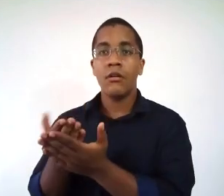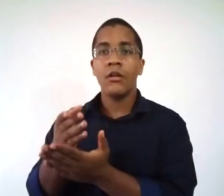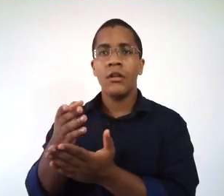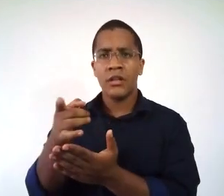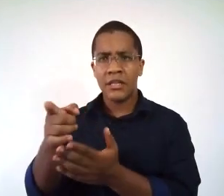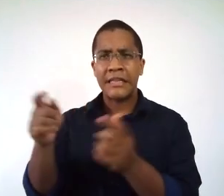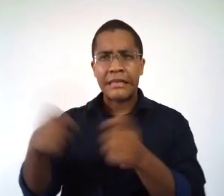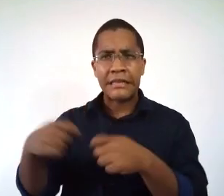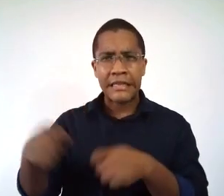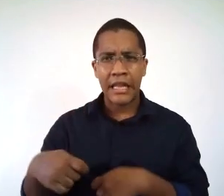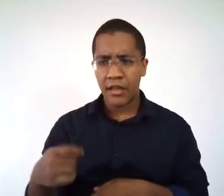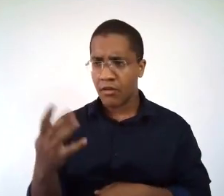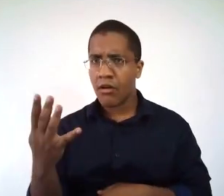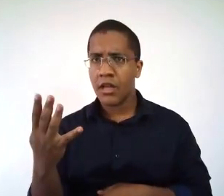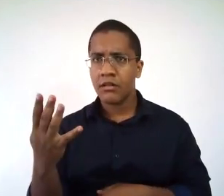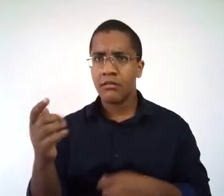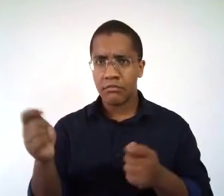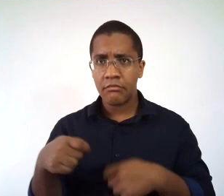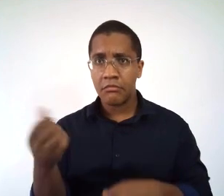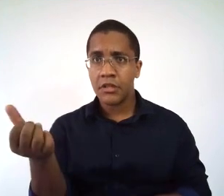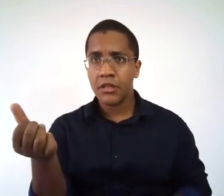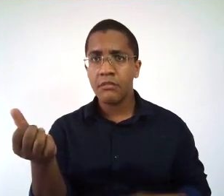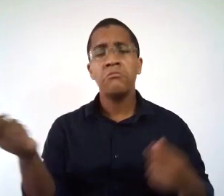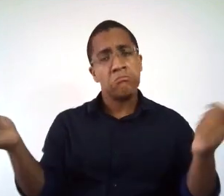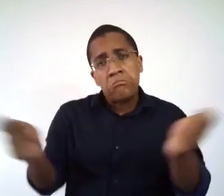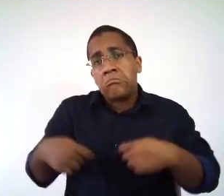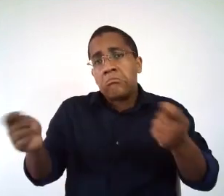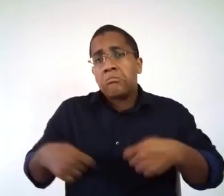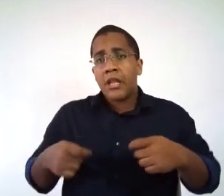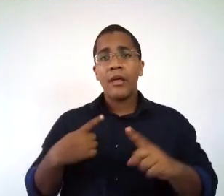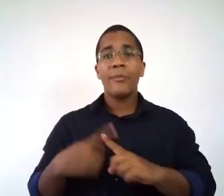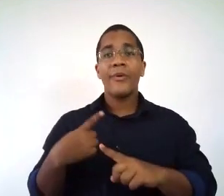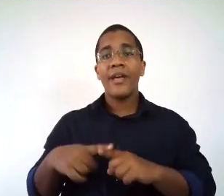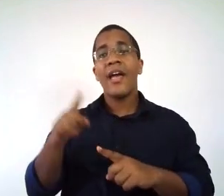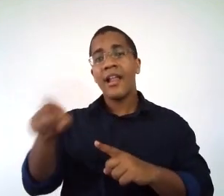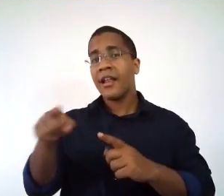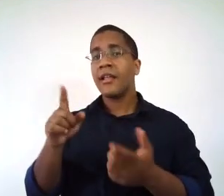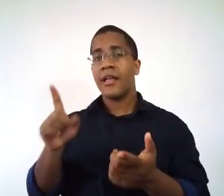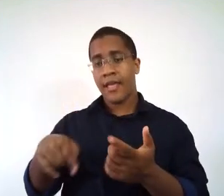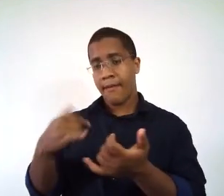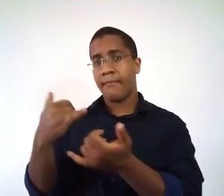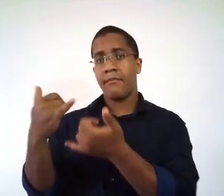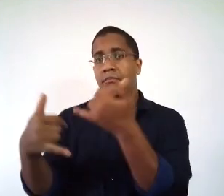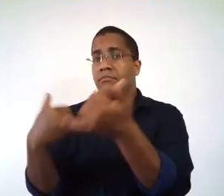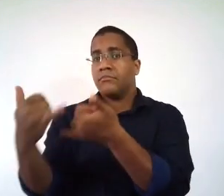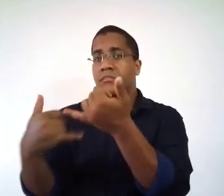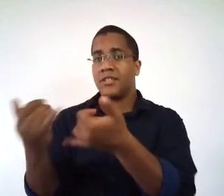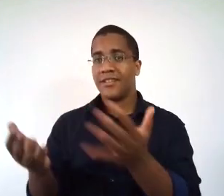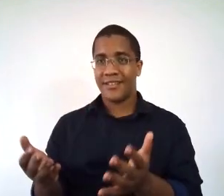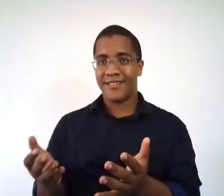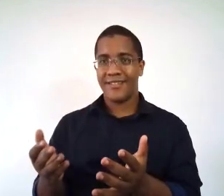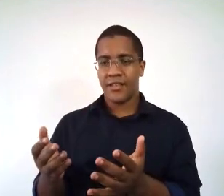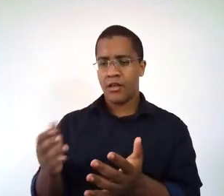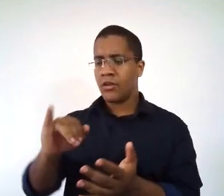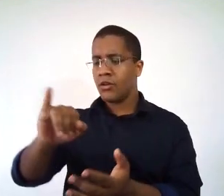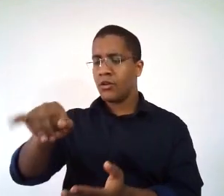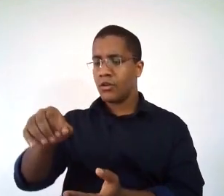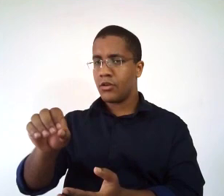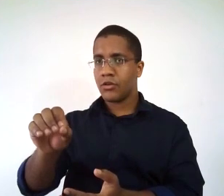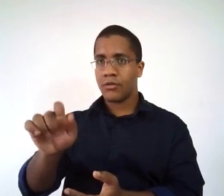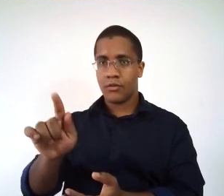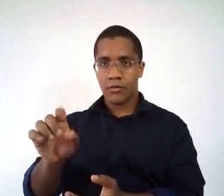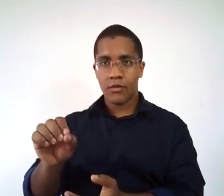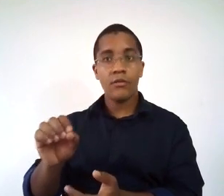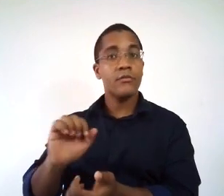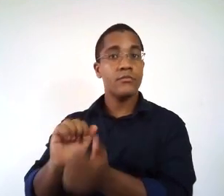se caracteriza mais como esporte, ele vai se caracterizar como jogo esportivo, tá? Jogo esportivo.